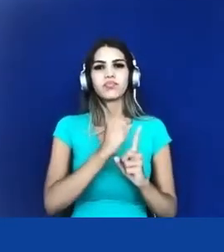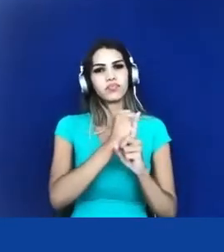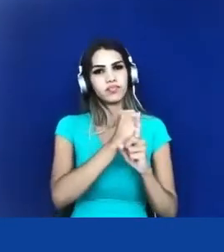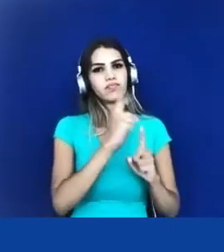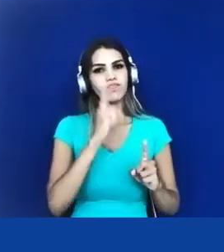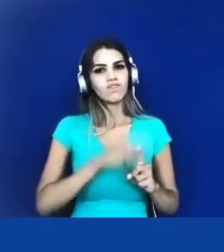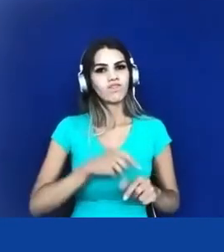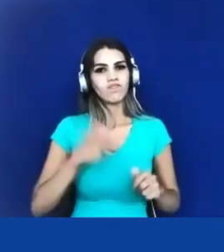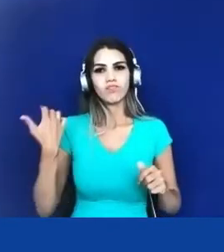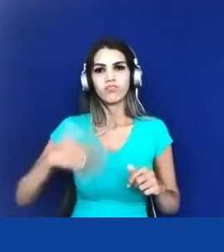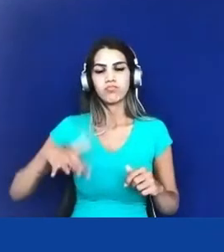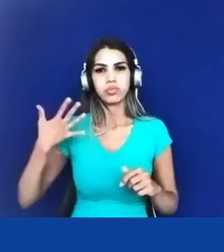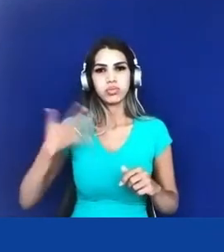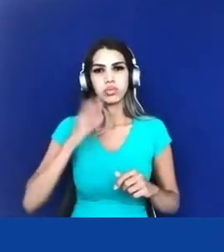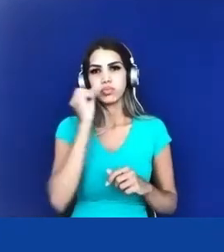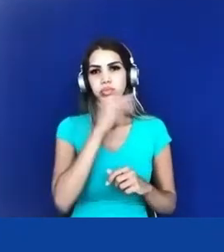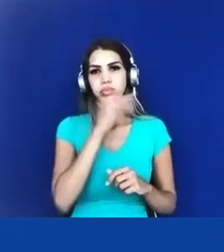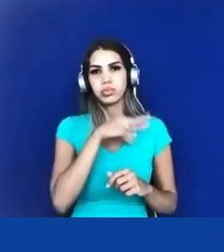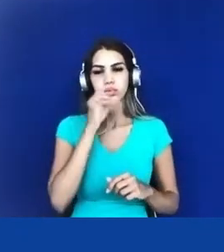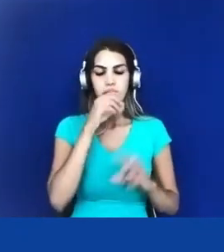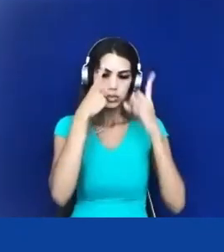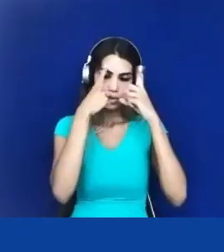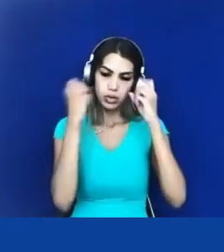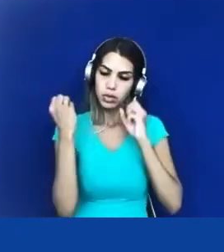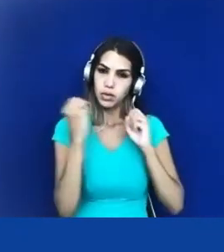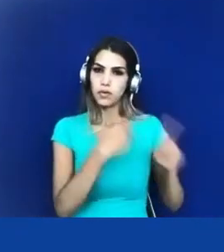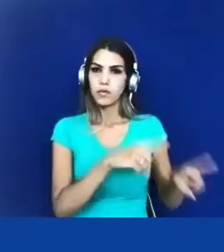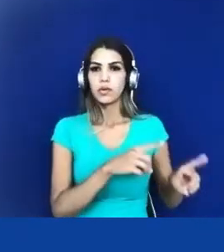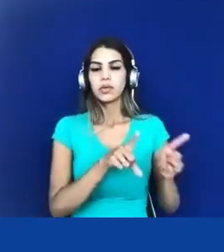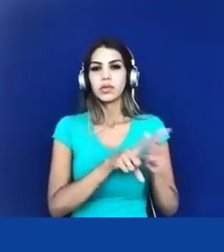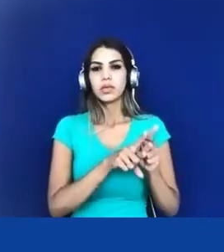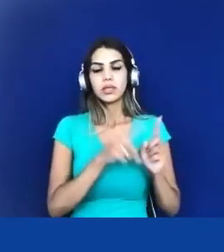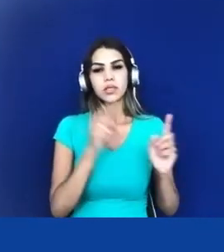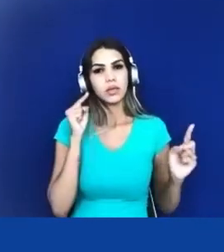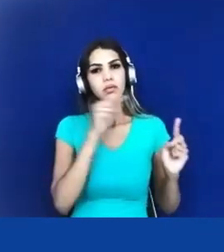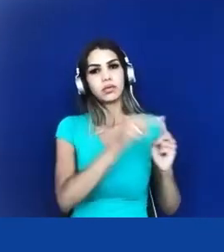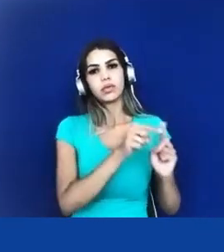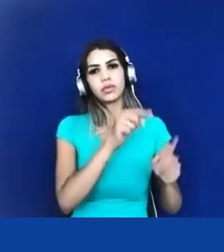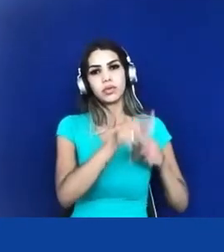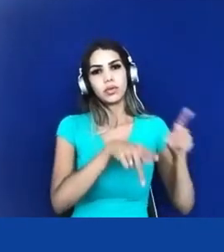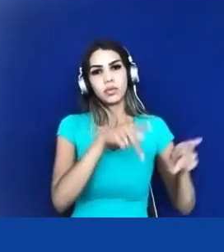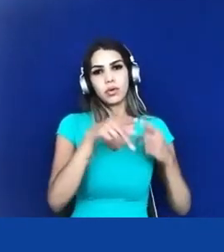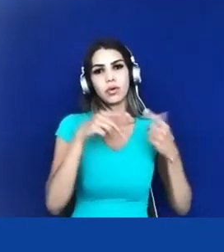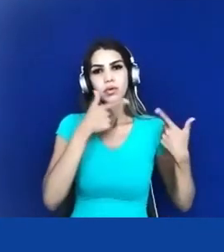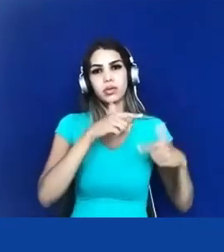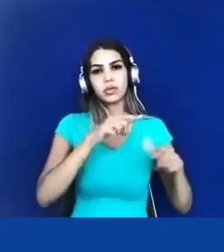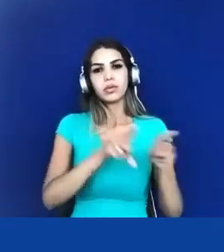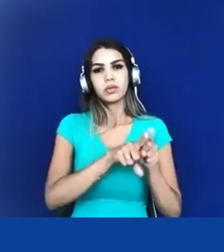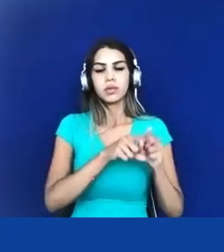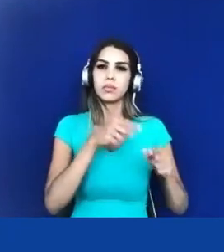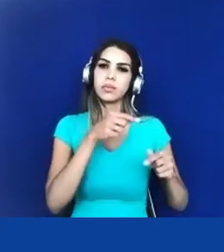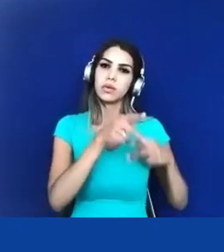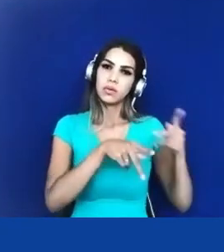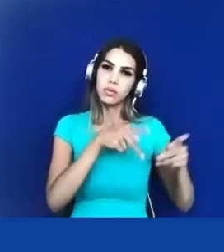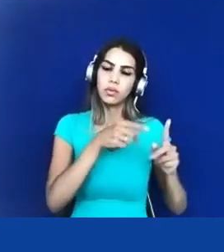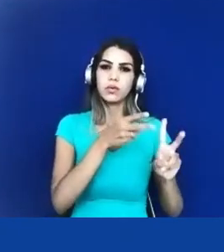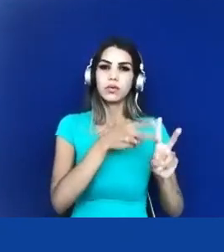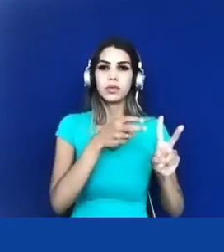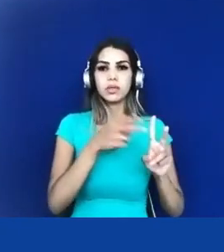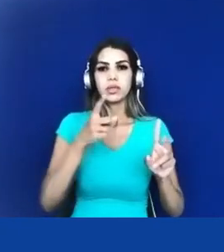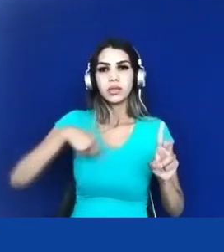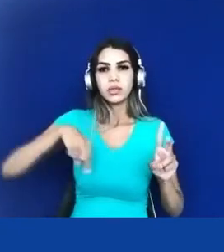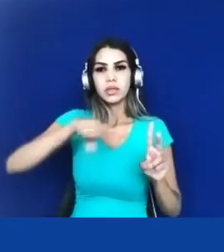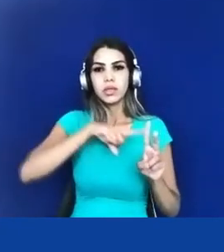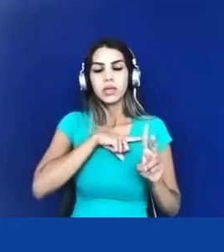povos tradicionais e também os povos indígenas e a gente vê com muito medo né